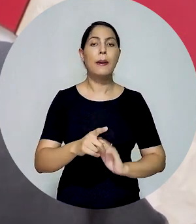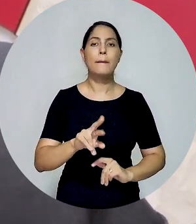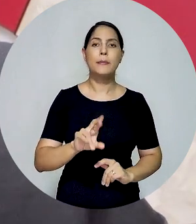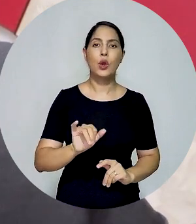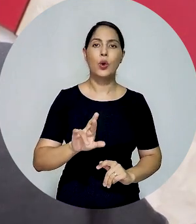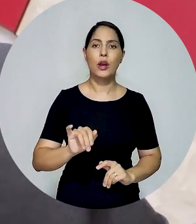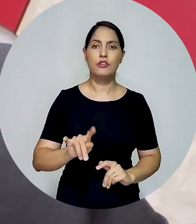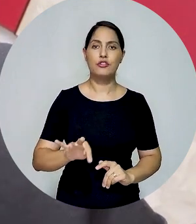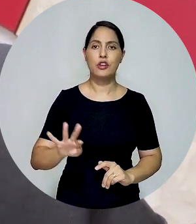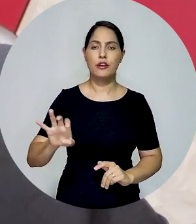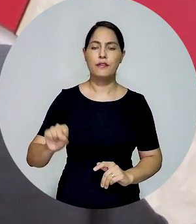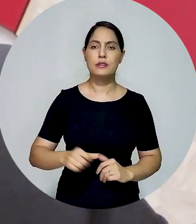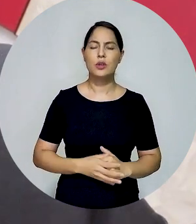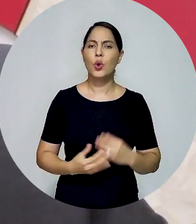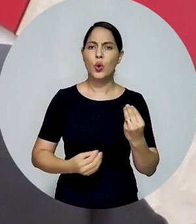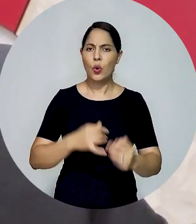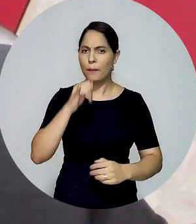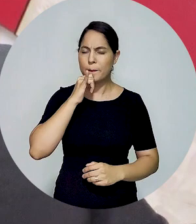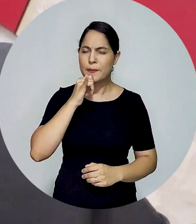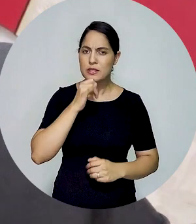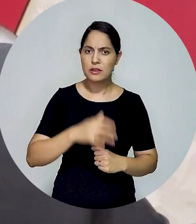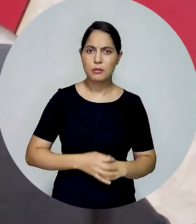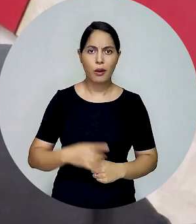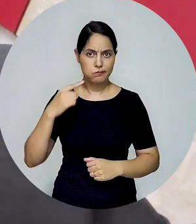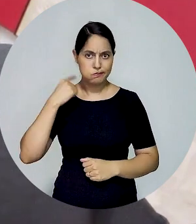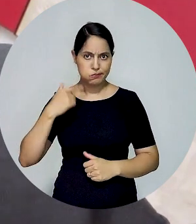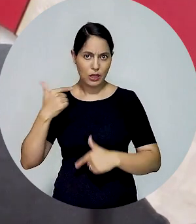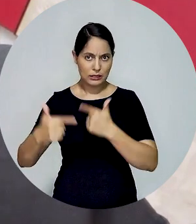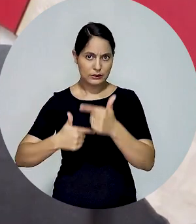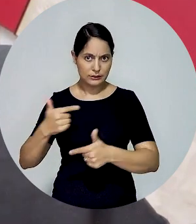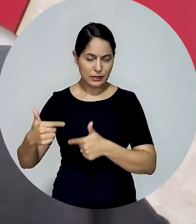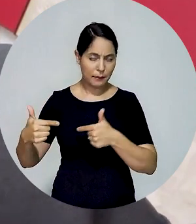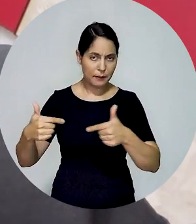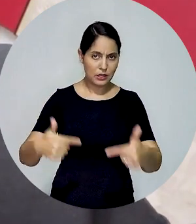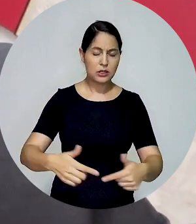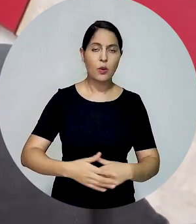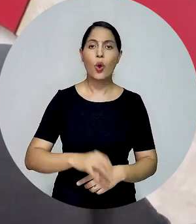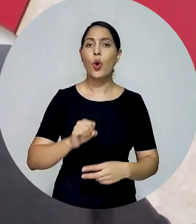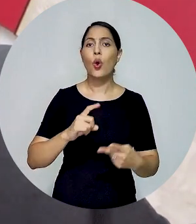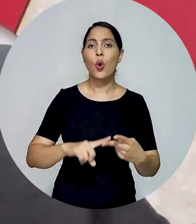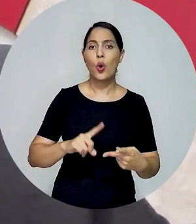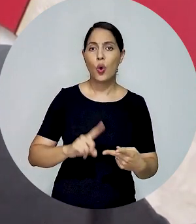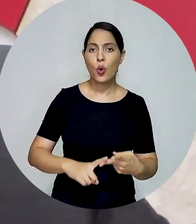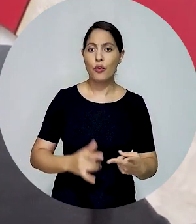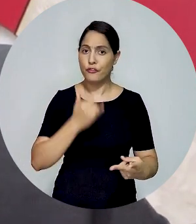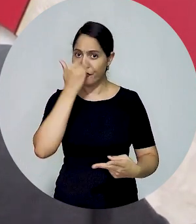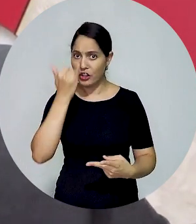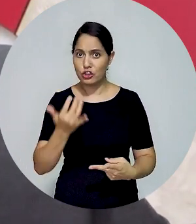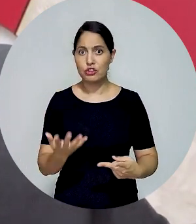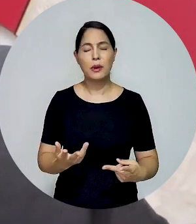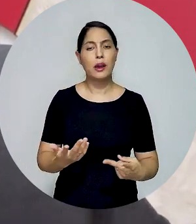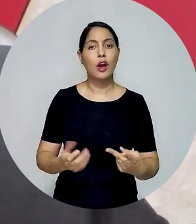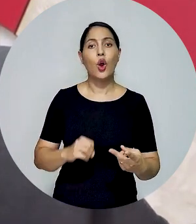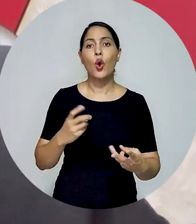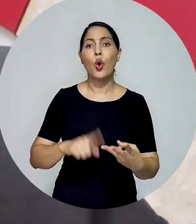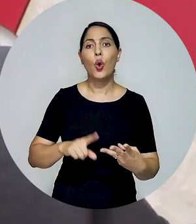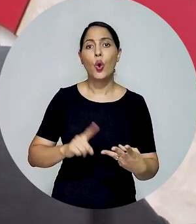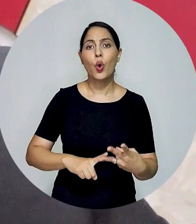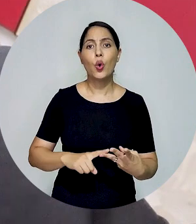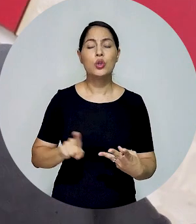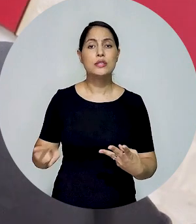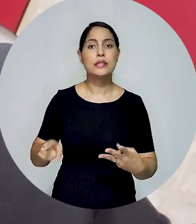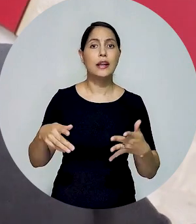quando o advogado estiver no exercício da sua profissão, quando o advogado for vítima em alguma ocorrência ou quando ele for algum